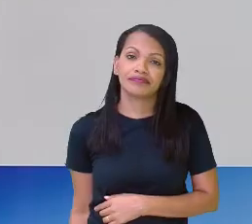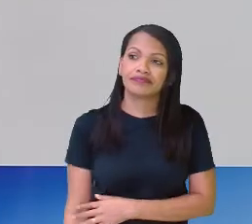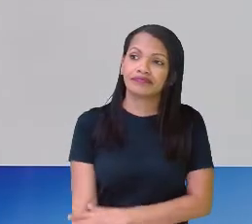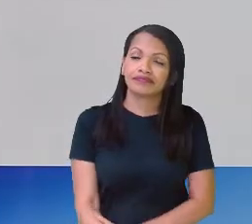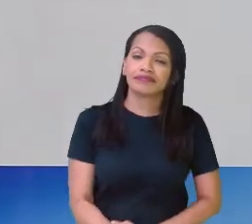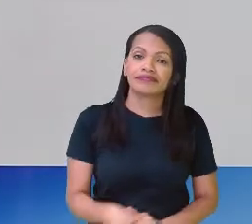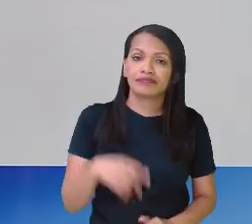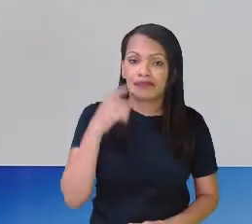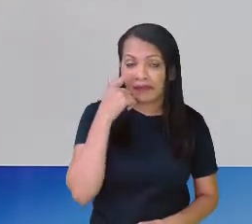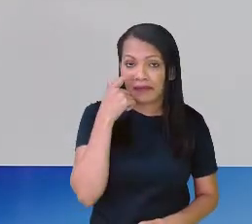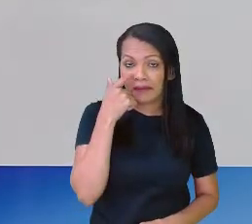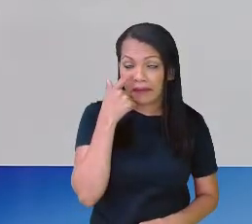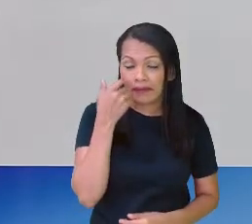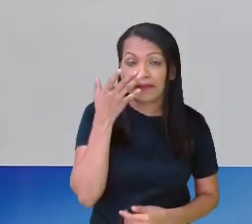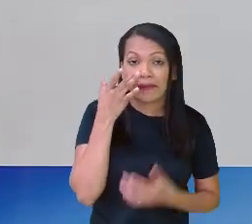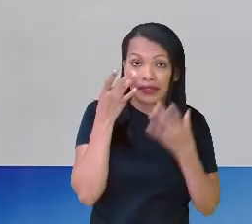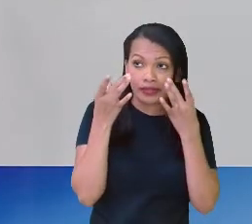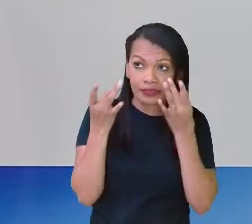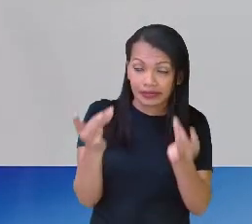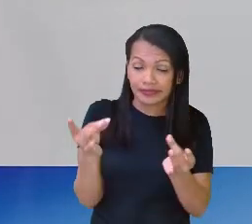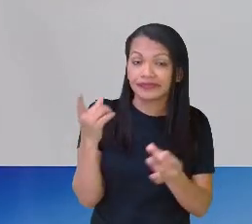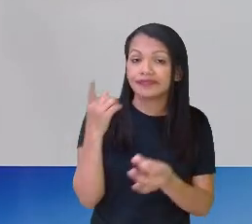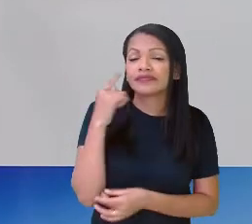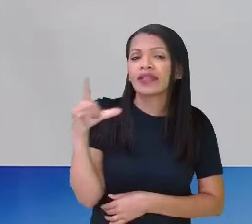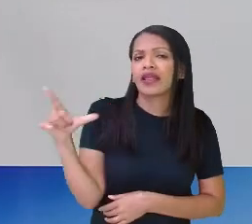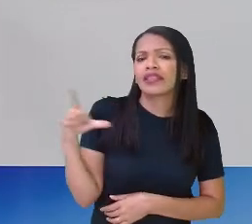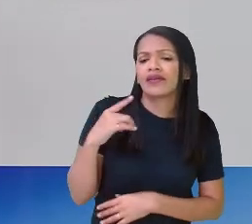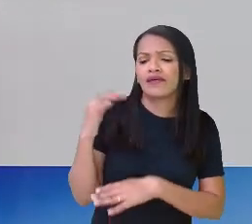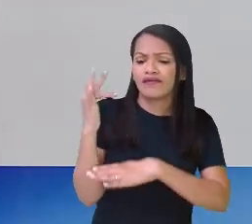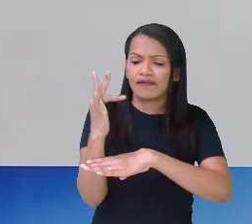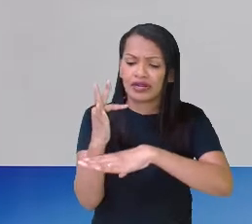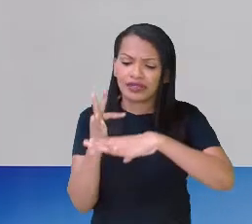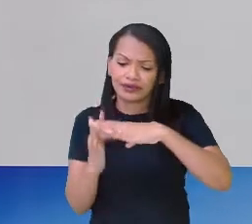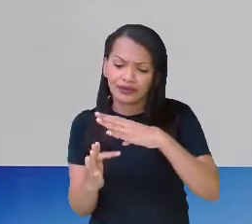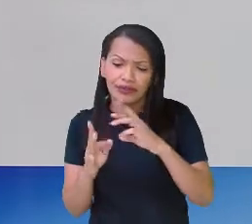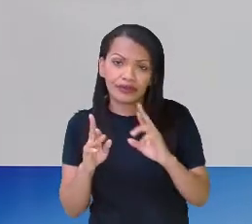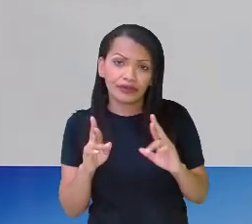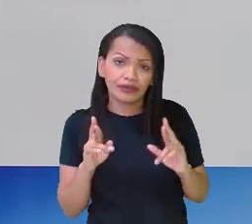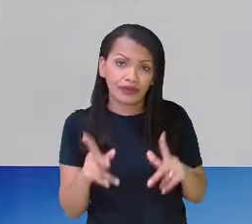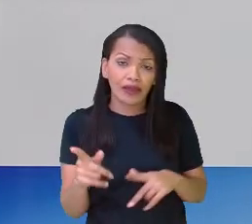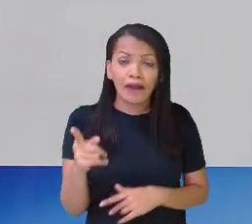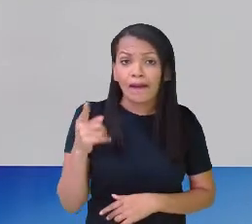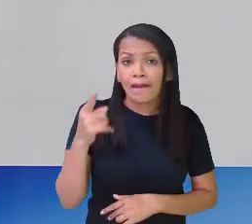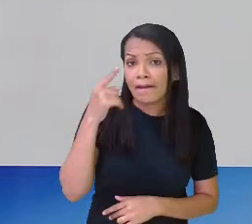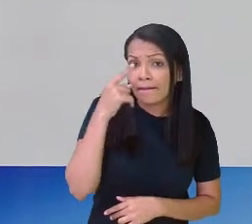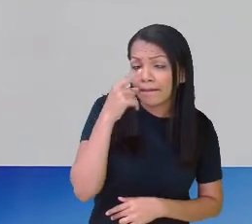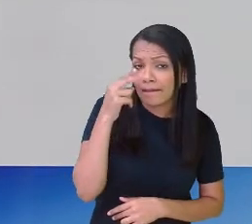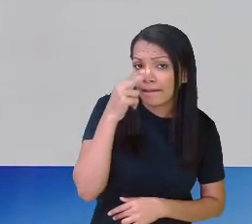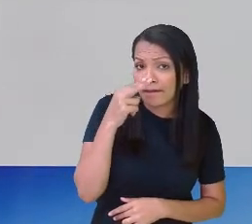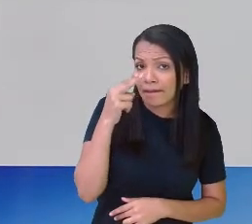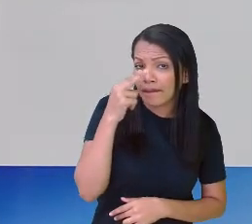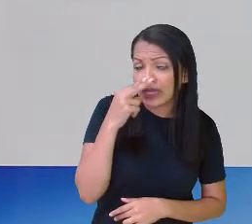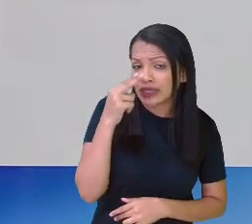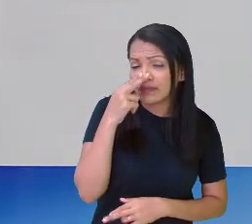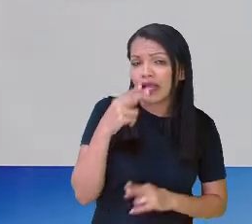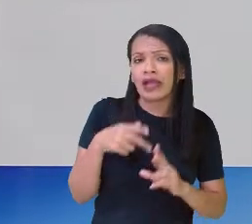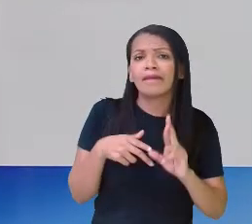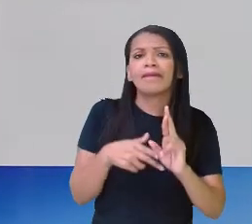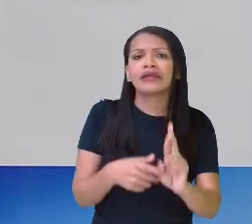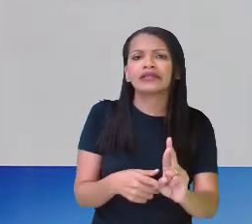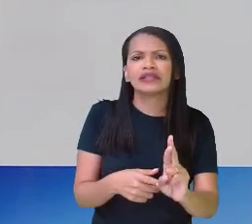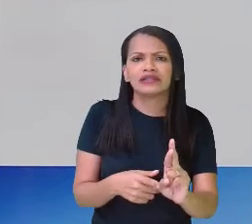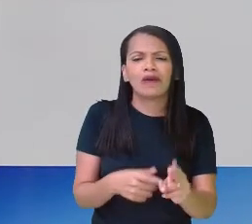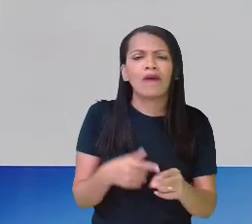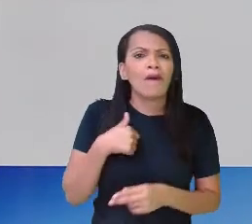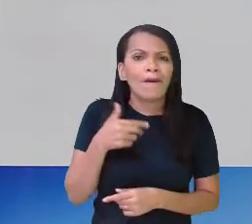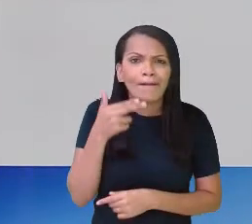Presta atenção. Eu tenho frações diferentes para a mesma representação. O que foi que